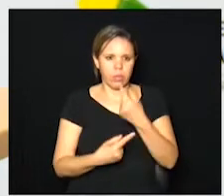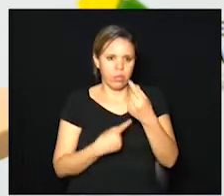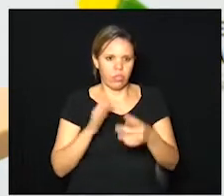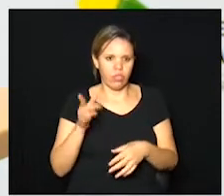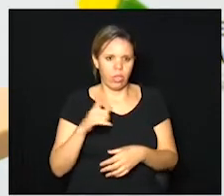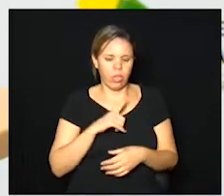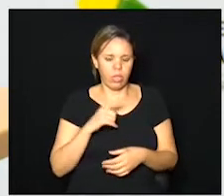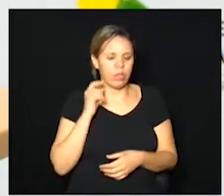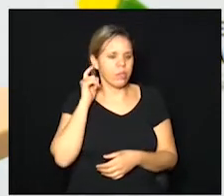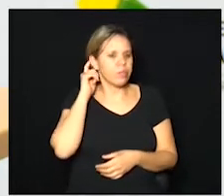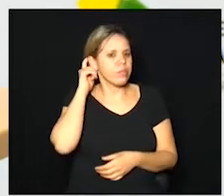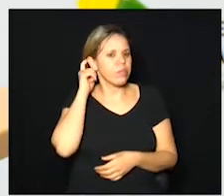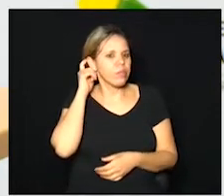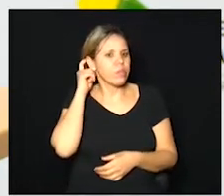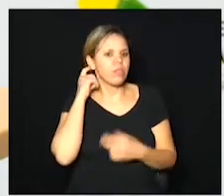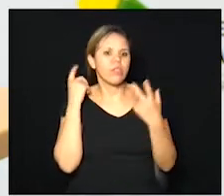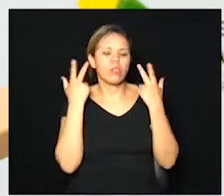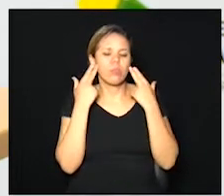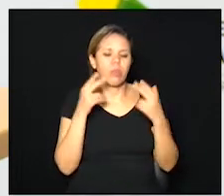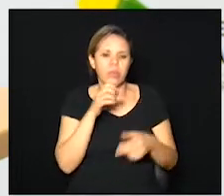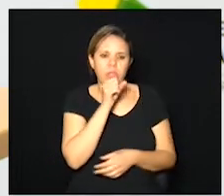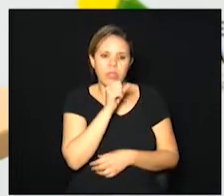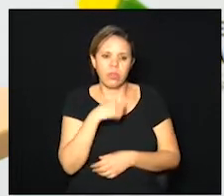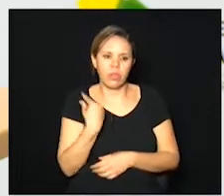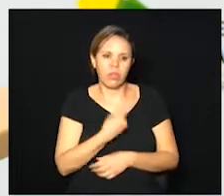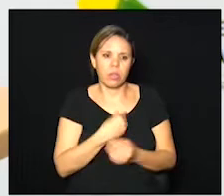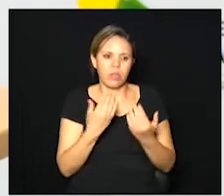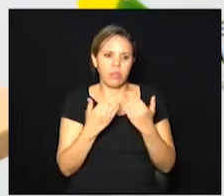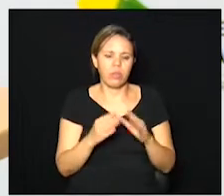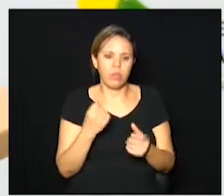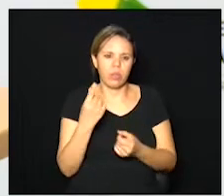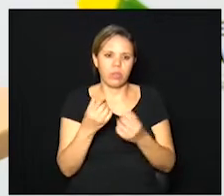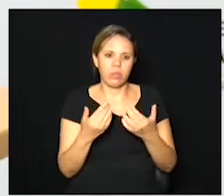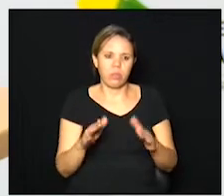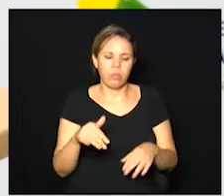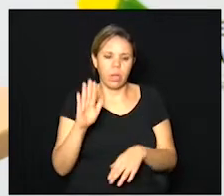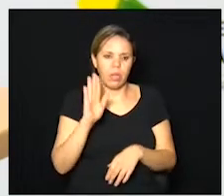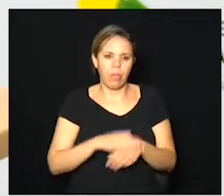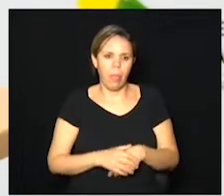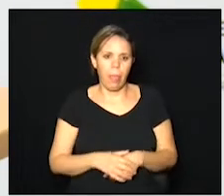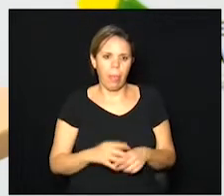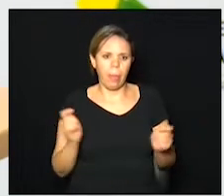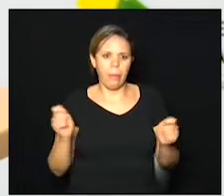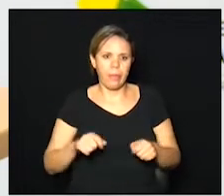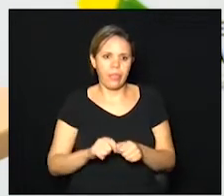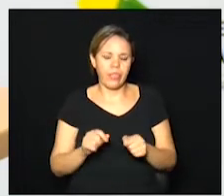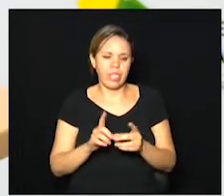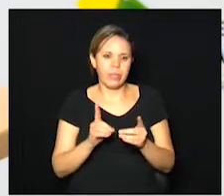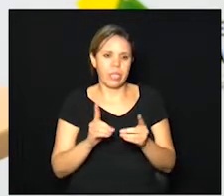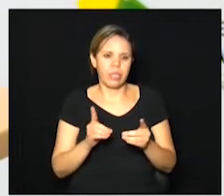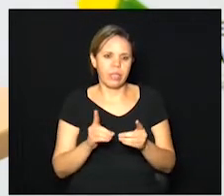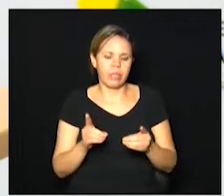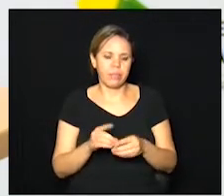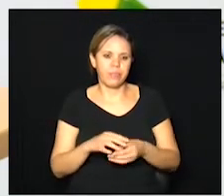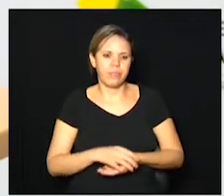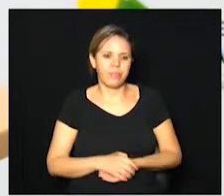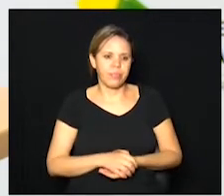existe alguns que abrem normalmente no sábado nós abrimos alguns a mais para poder fazer o atendimento das